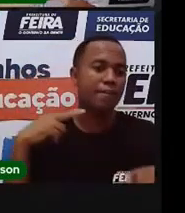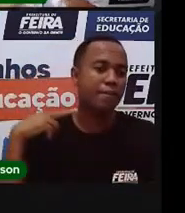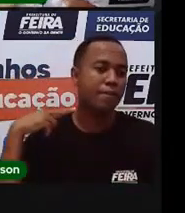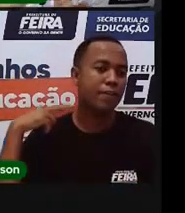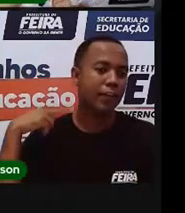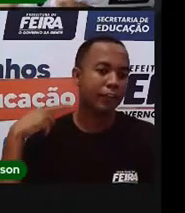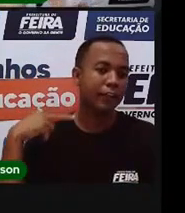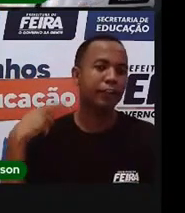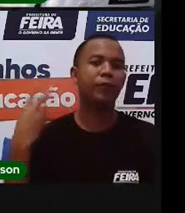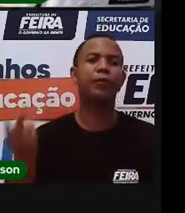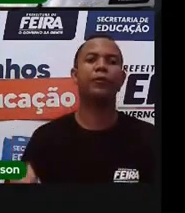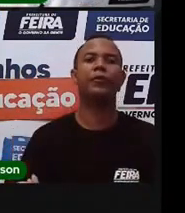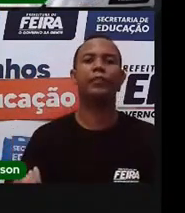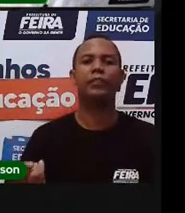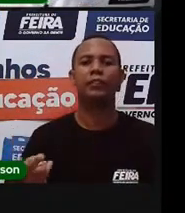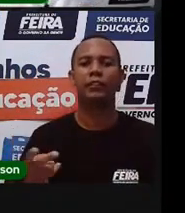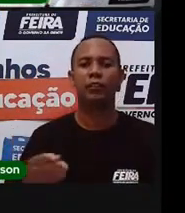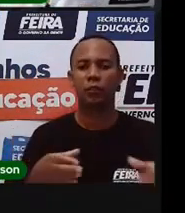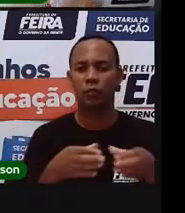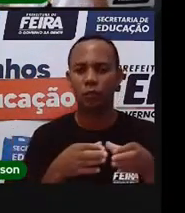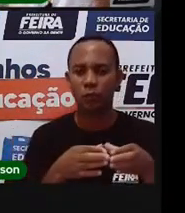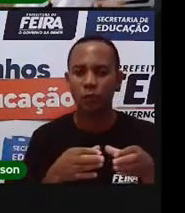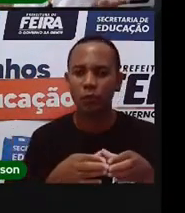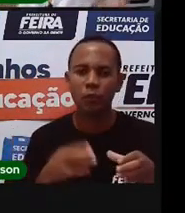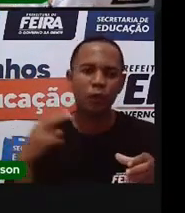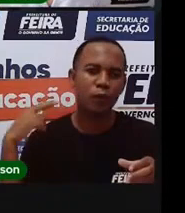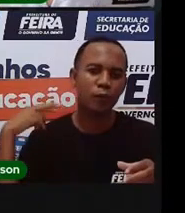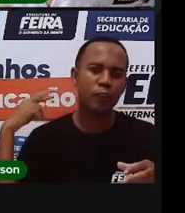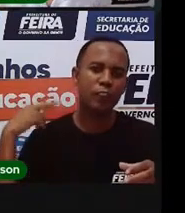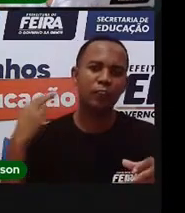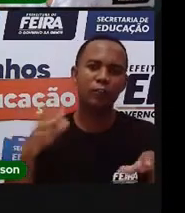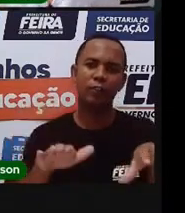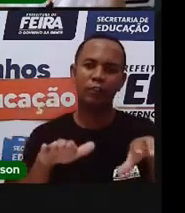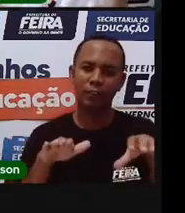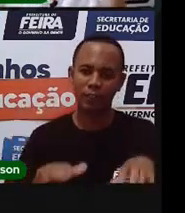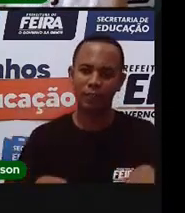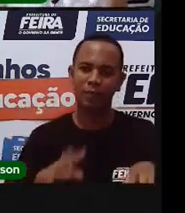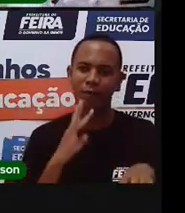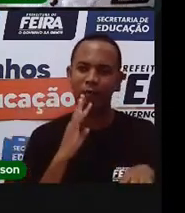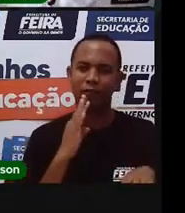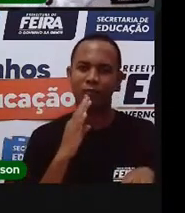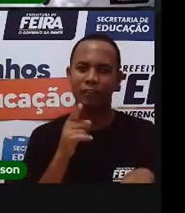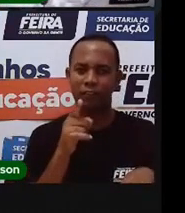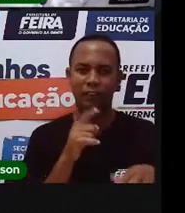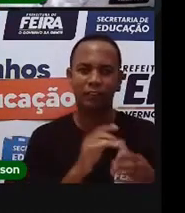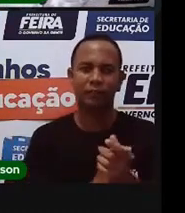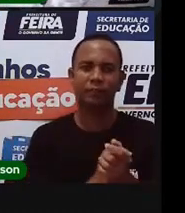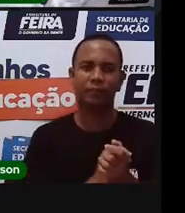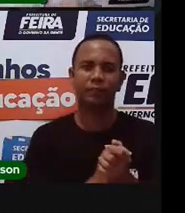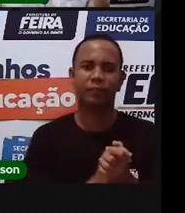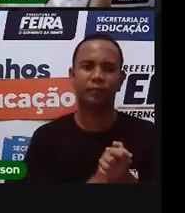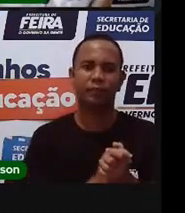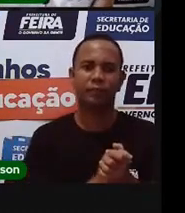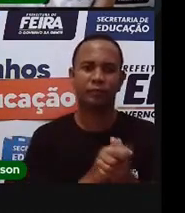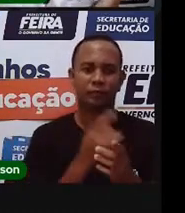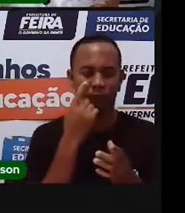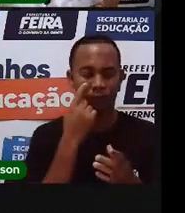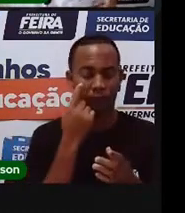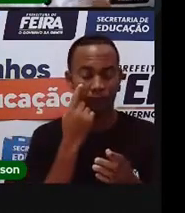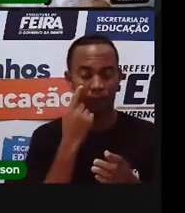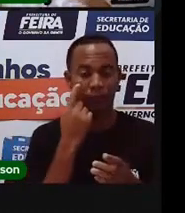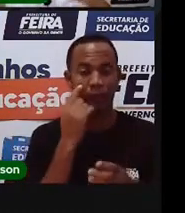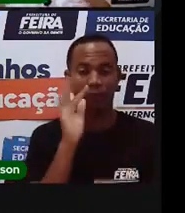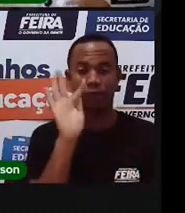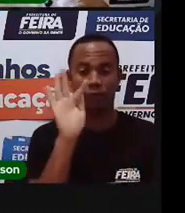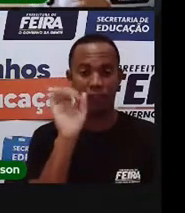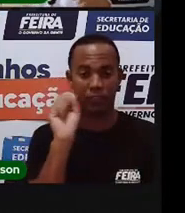foto aí, da Câmara de Vereadores de Feira de Santana. As duas fotos já são conhecidas de vocês lá da outra semana, né, quando a gente estava estudando